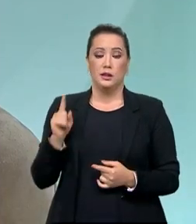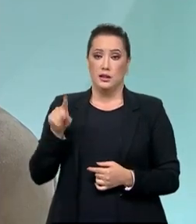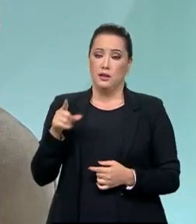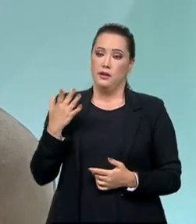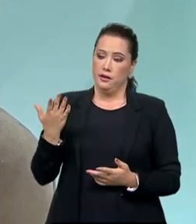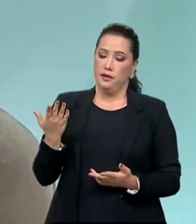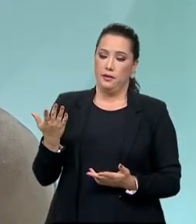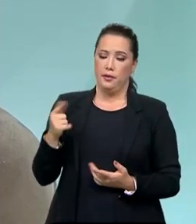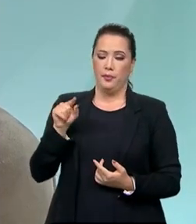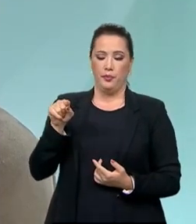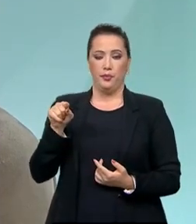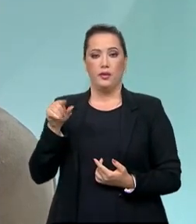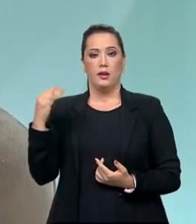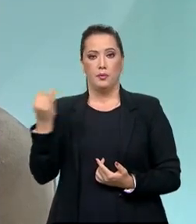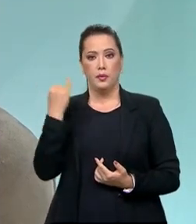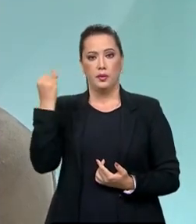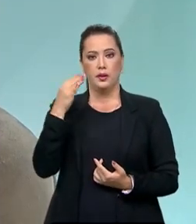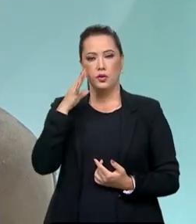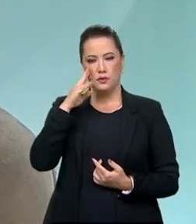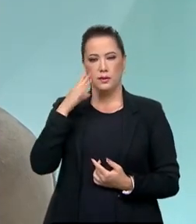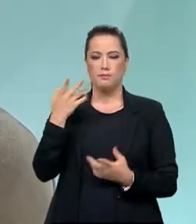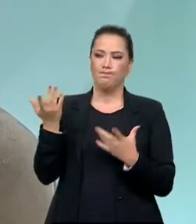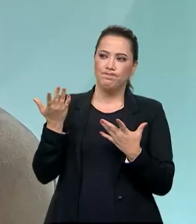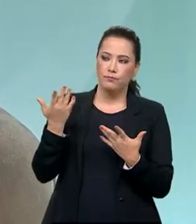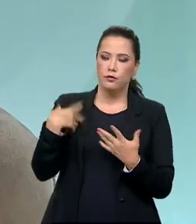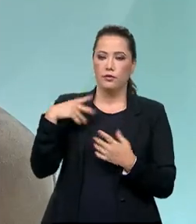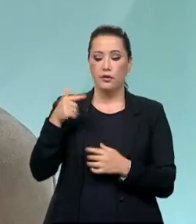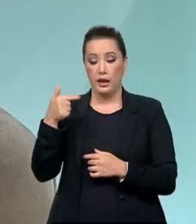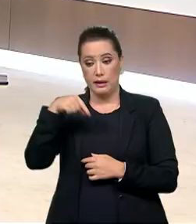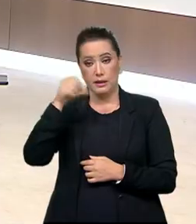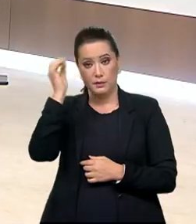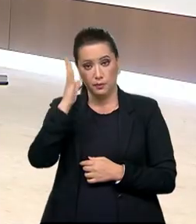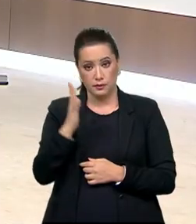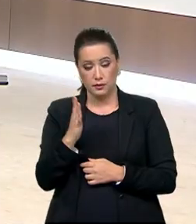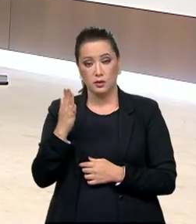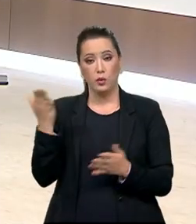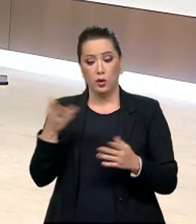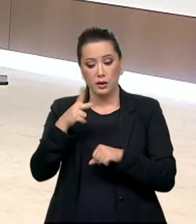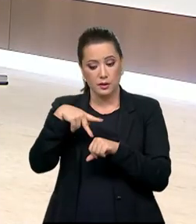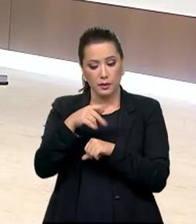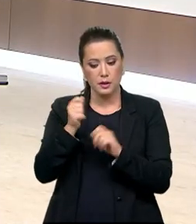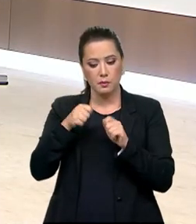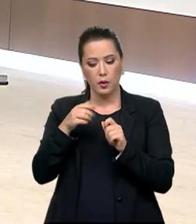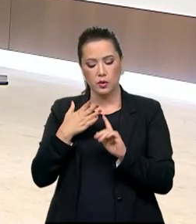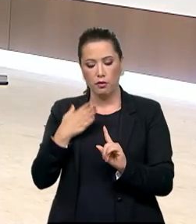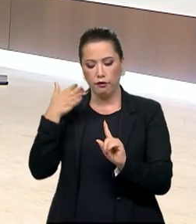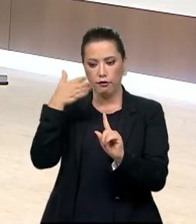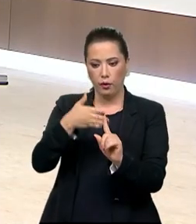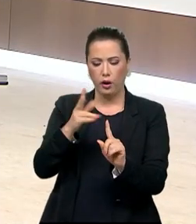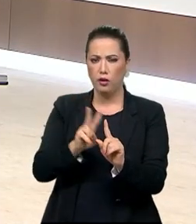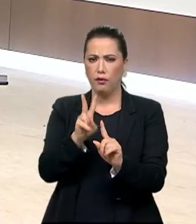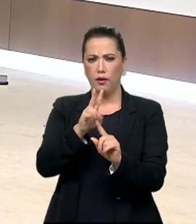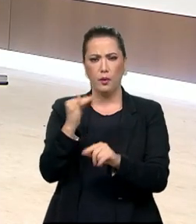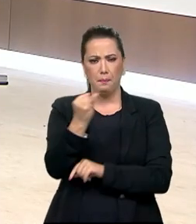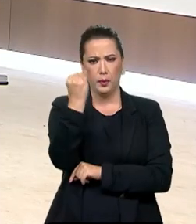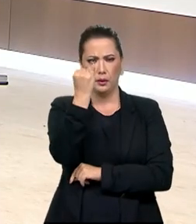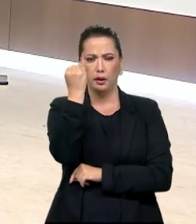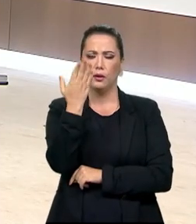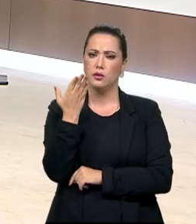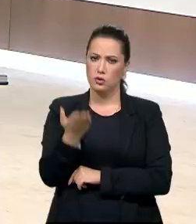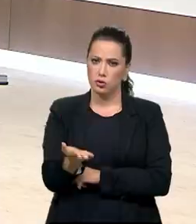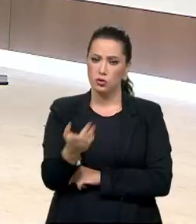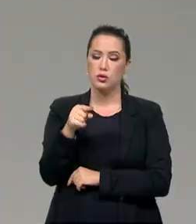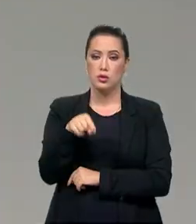um país, de repente, se volte para um valor tão fundamental e possa depois levar essas experiências para